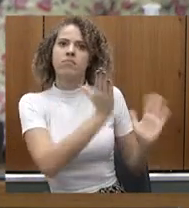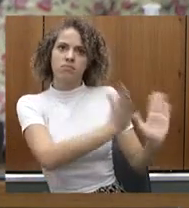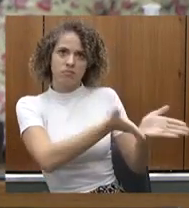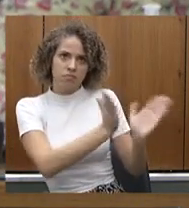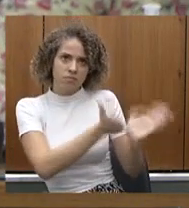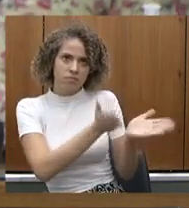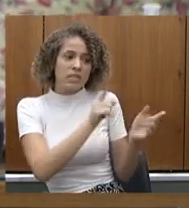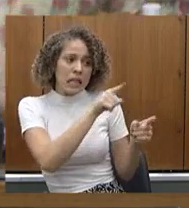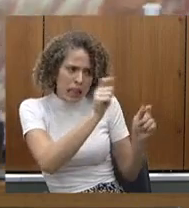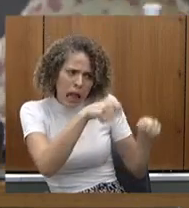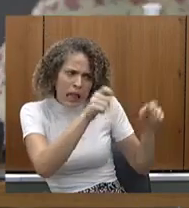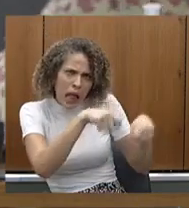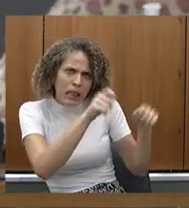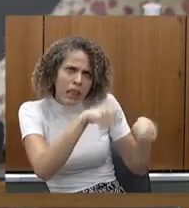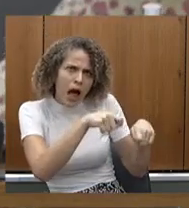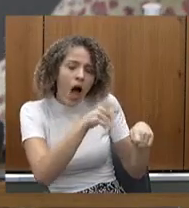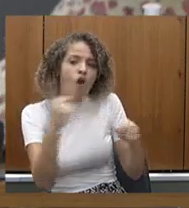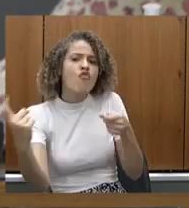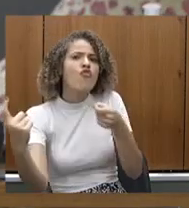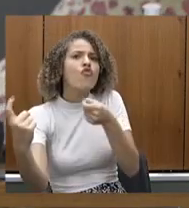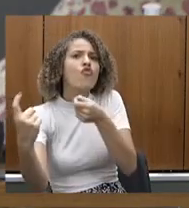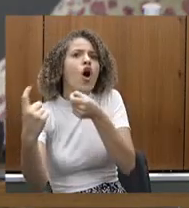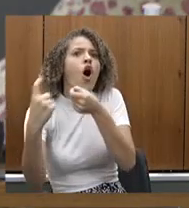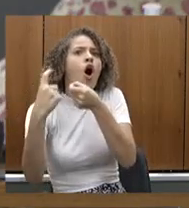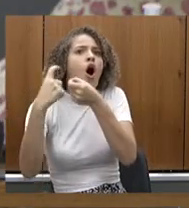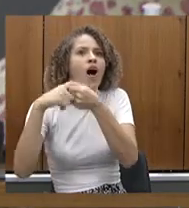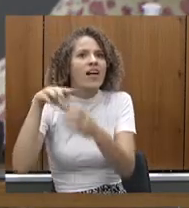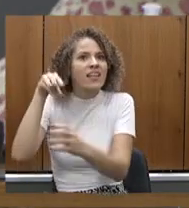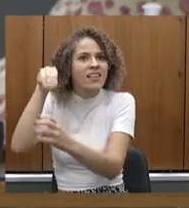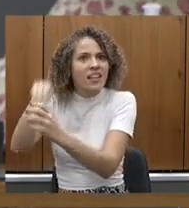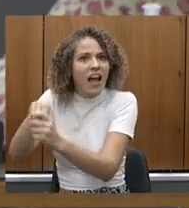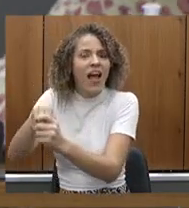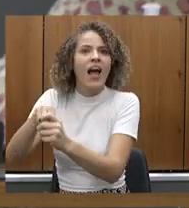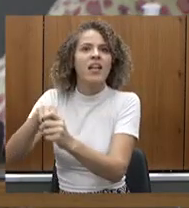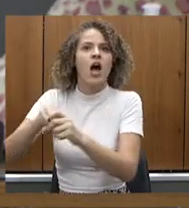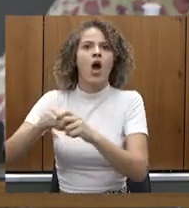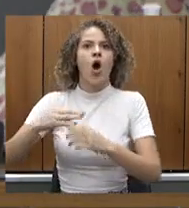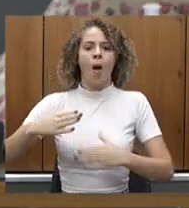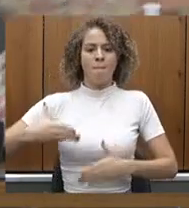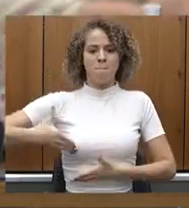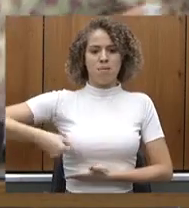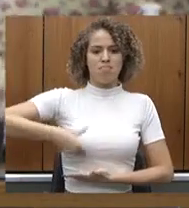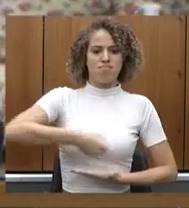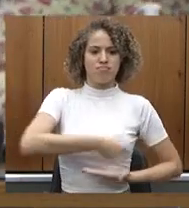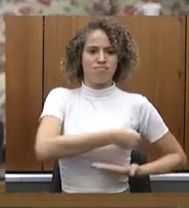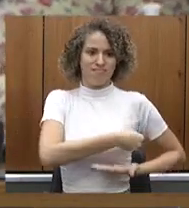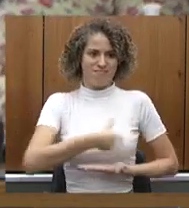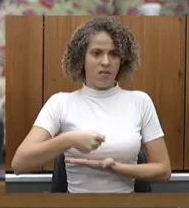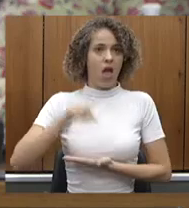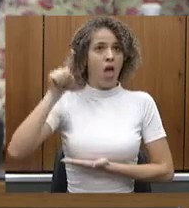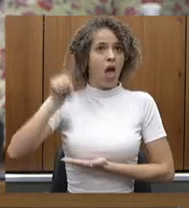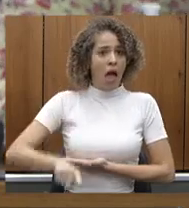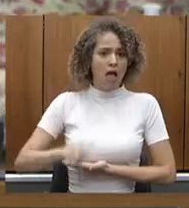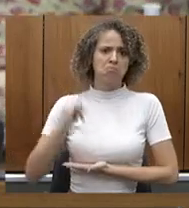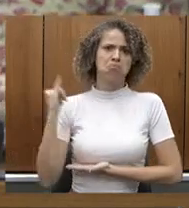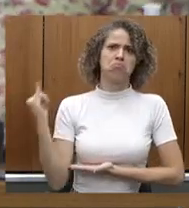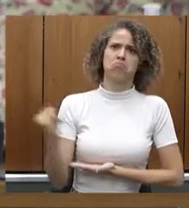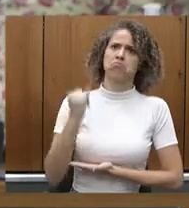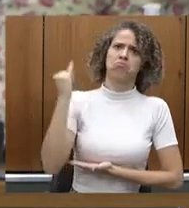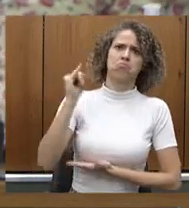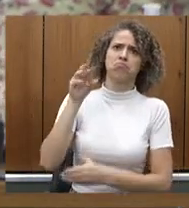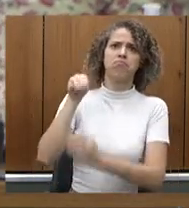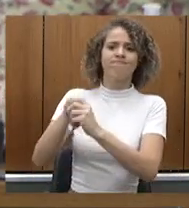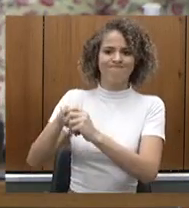existe a possibilidade de gente retomar as carretas da mamografia eu acho que é um trabalho brilhante que era